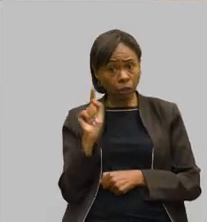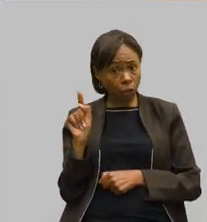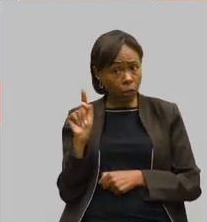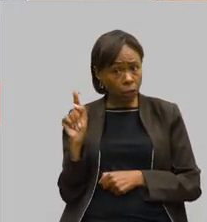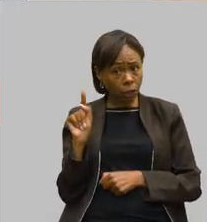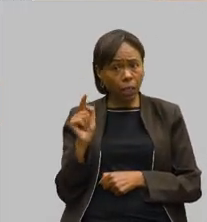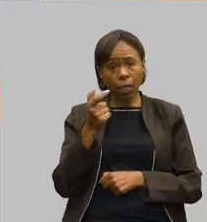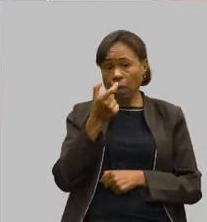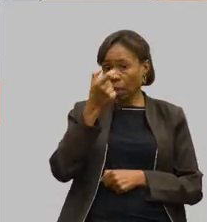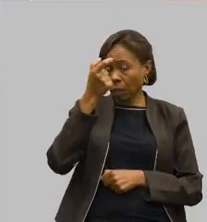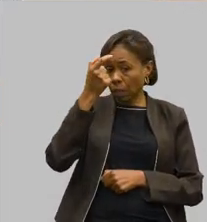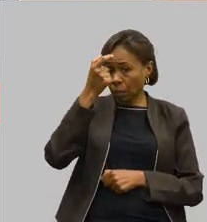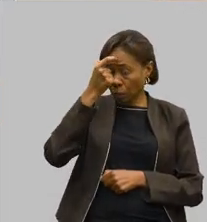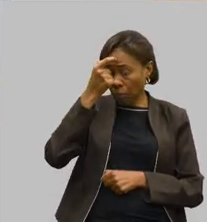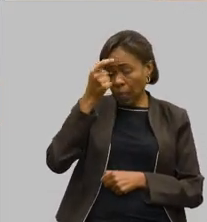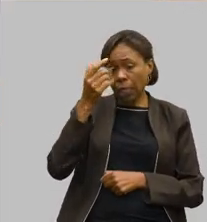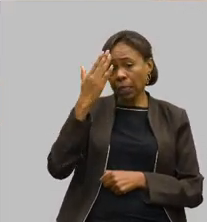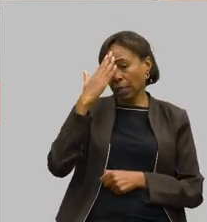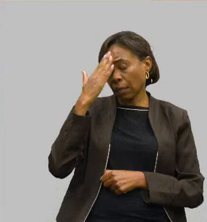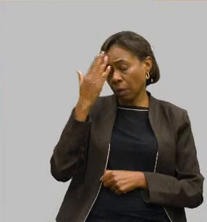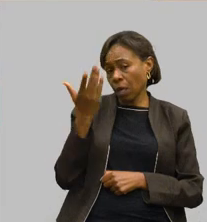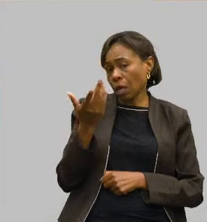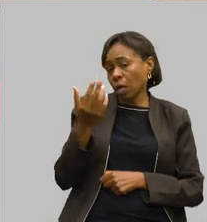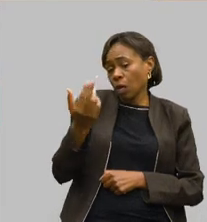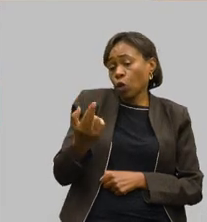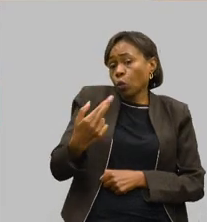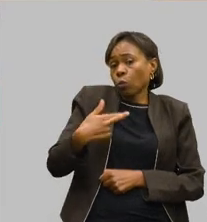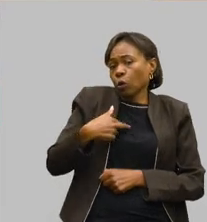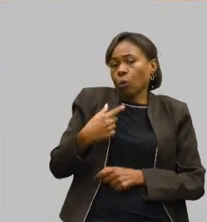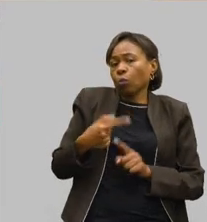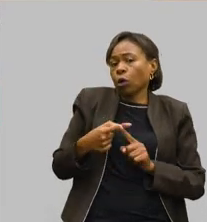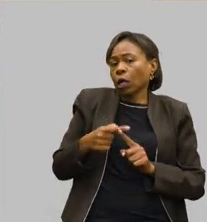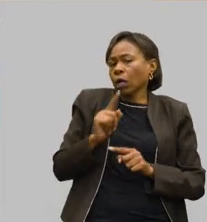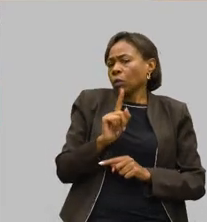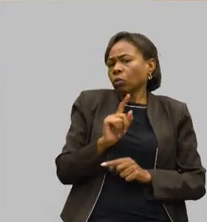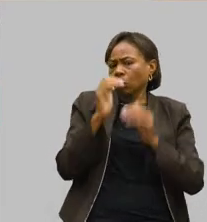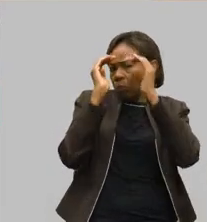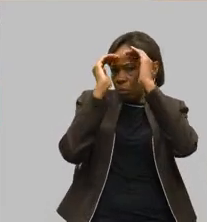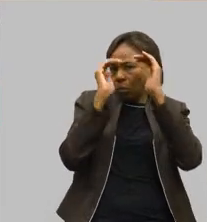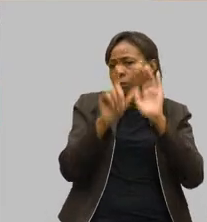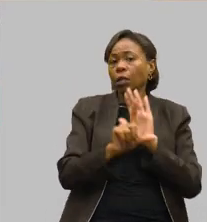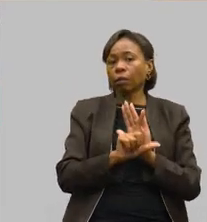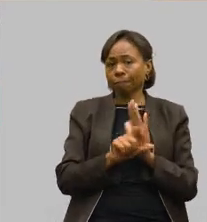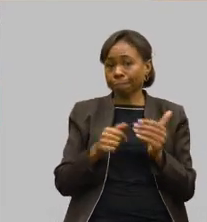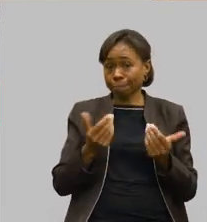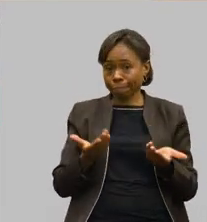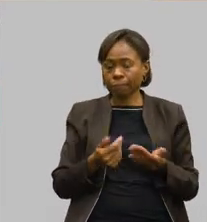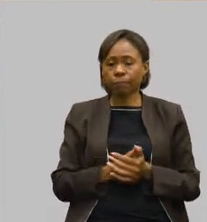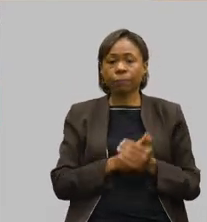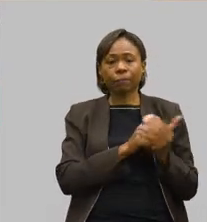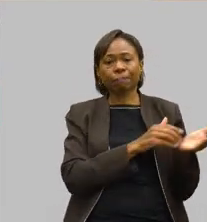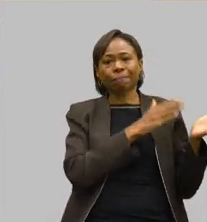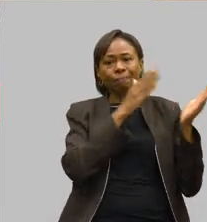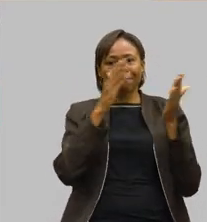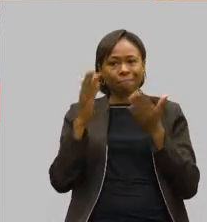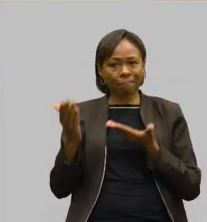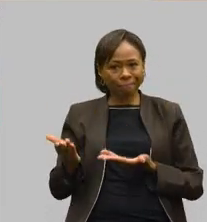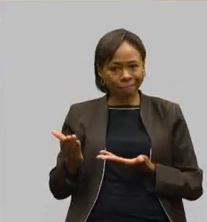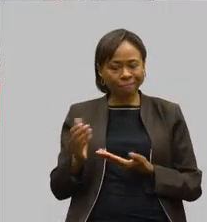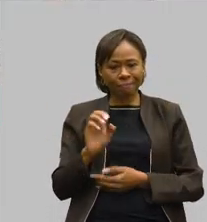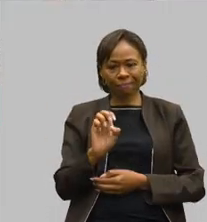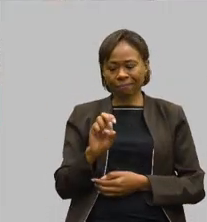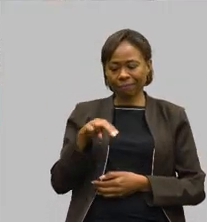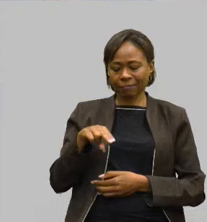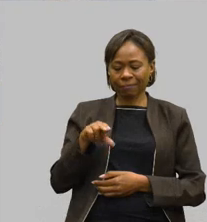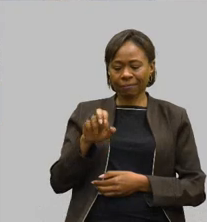repasse qual o motivo de não estar sendo cumprido. Vou passar a palavra agora ao deputado Enes Cândido.